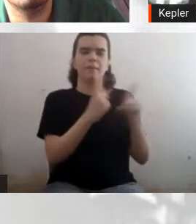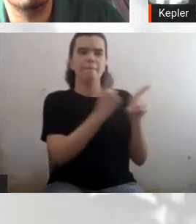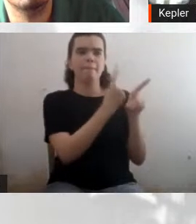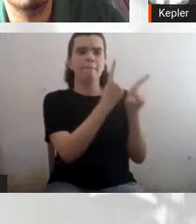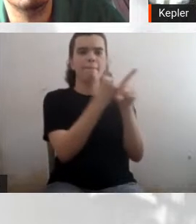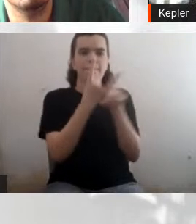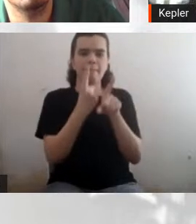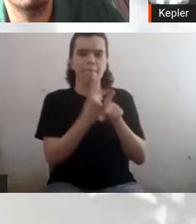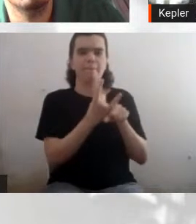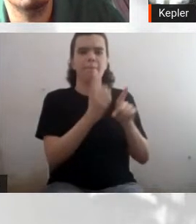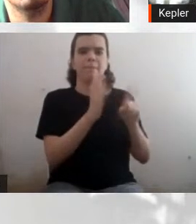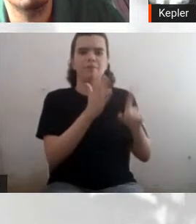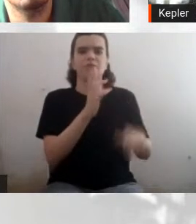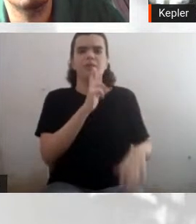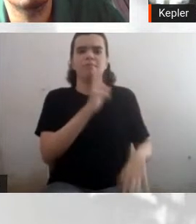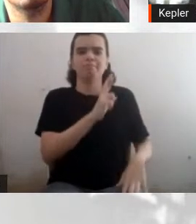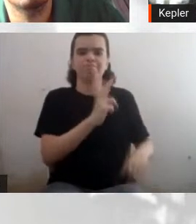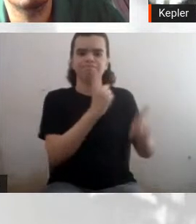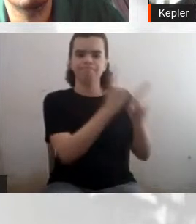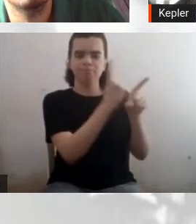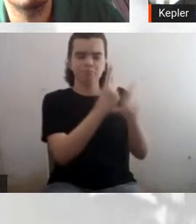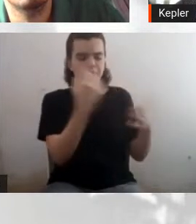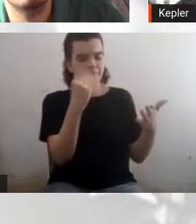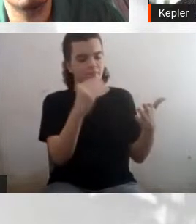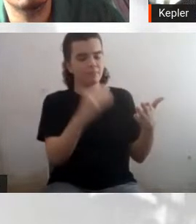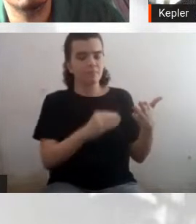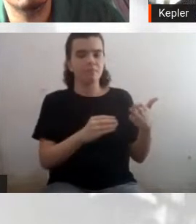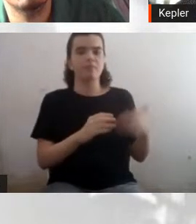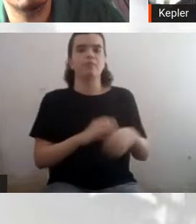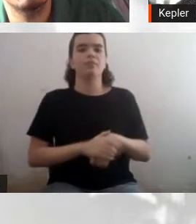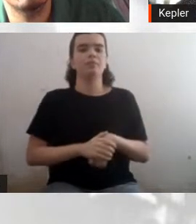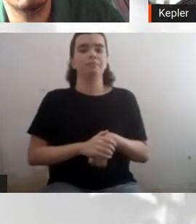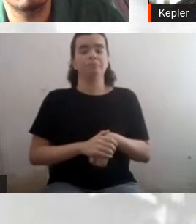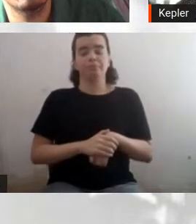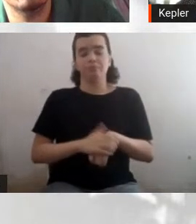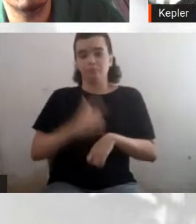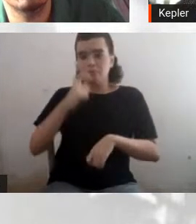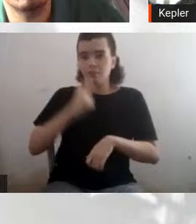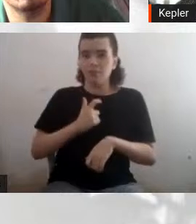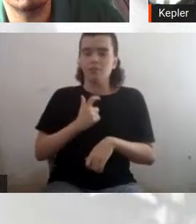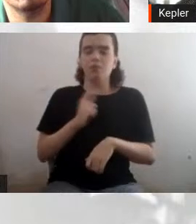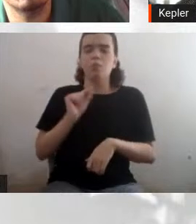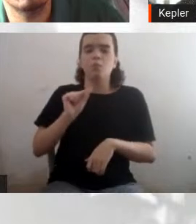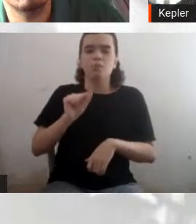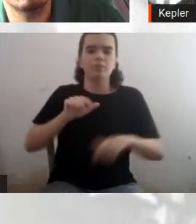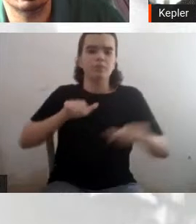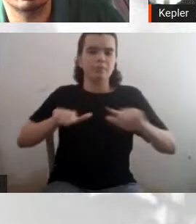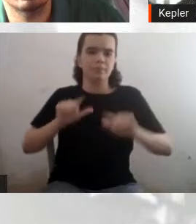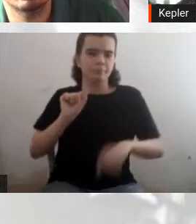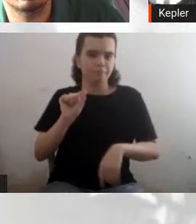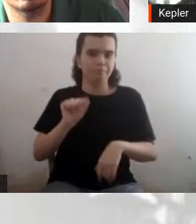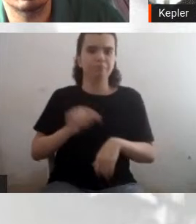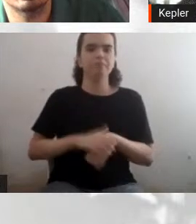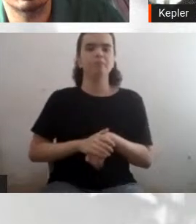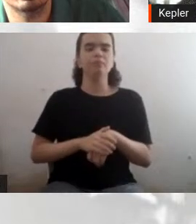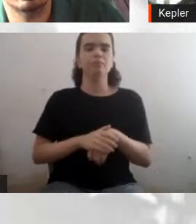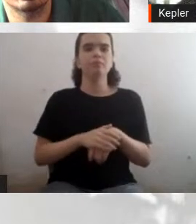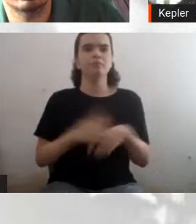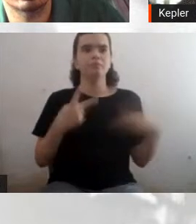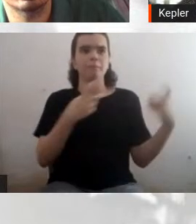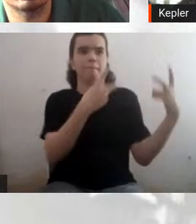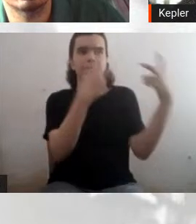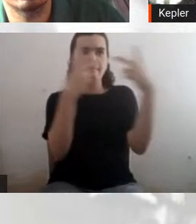Então, o que eu faço é espectroscopia dos elementos químicos, então, observa-se estrelas ou